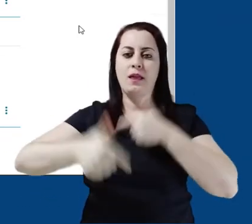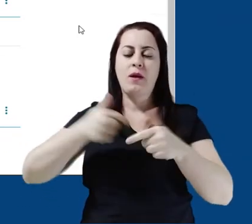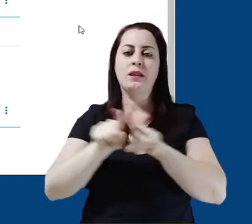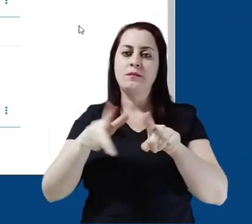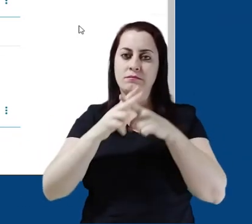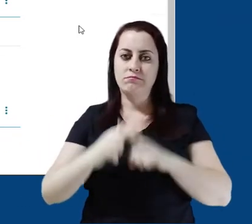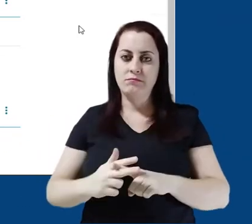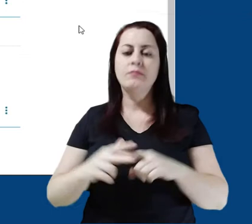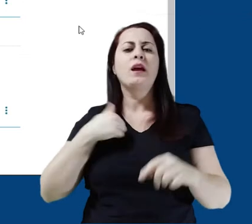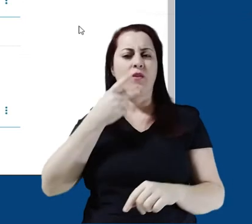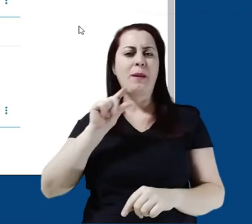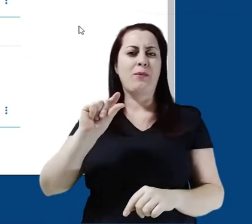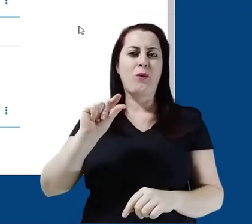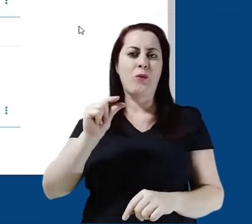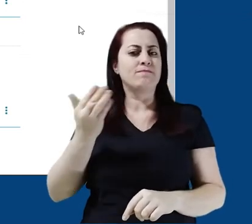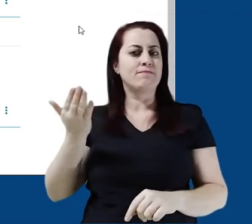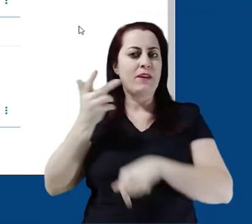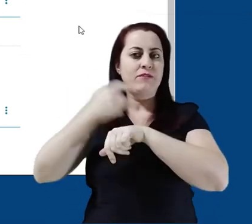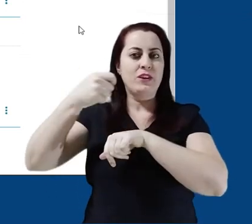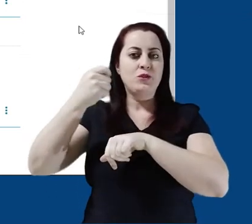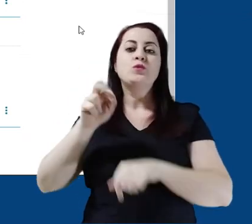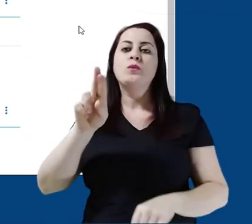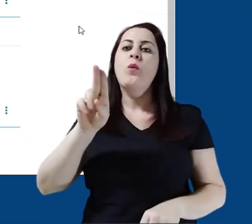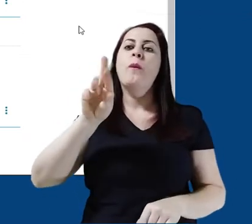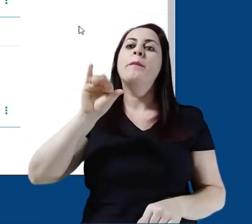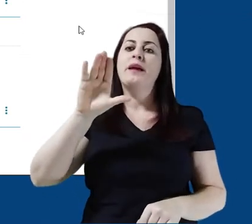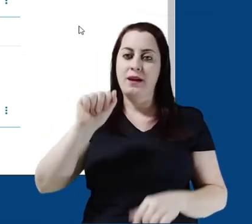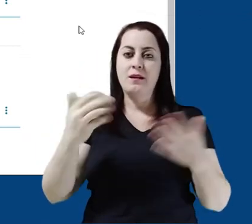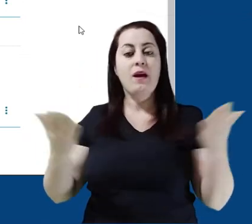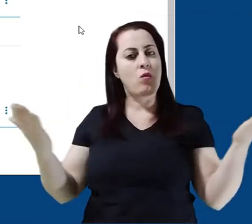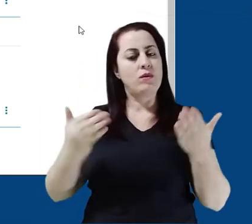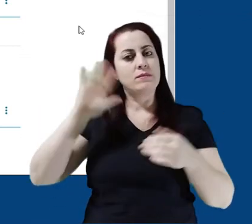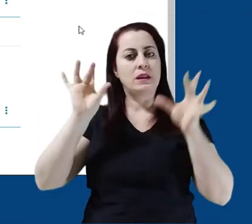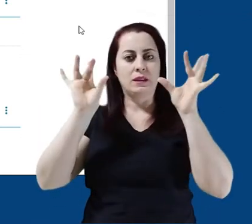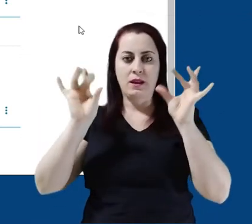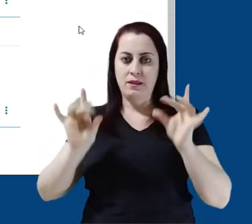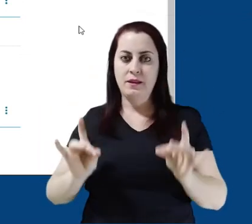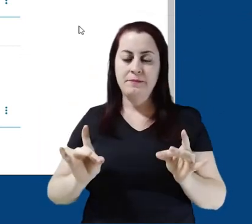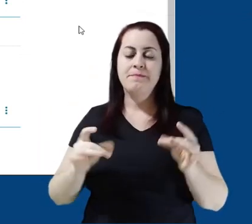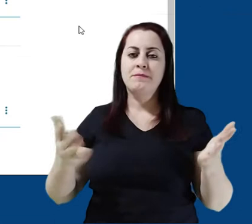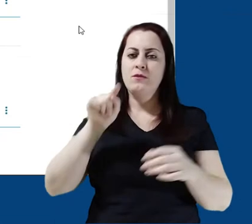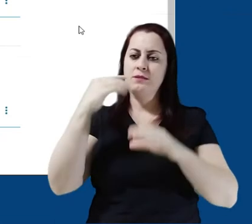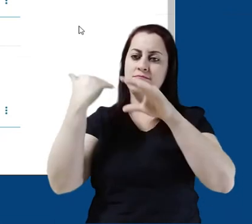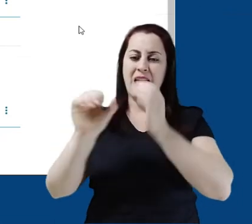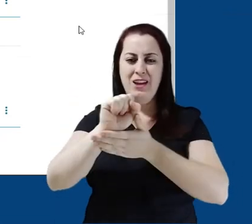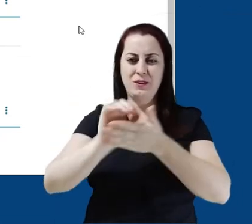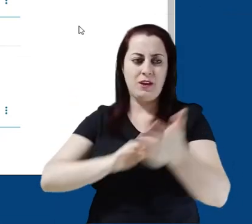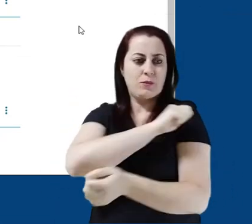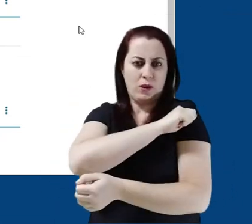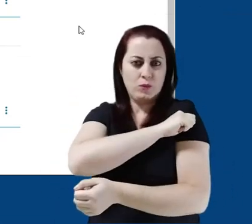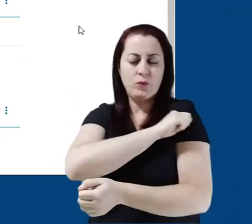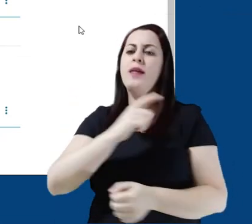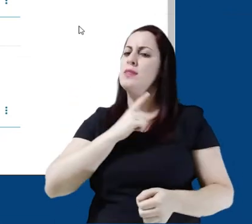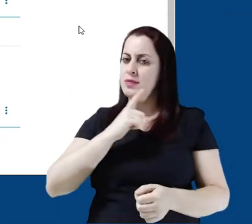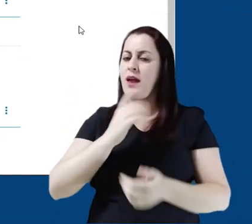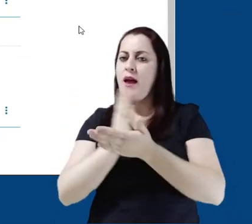correções. Já falei um pouquinho sobre isso no vídeo de rubricas, mas quero entrar em mais detalhes. Quando você faz o envio de uma atividade para os alunos, existem